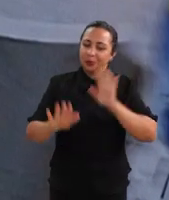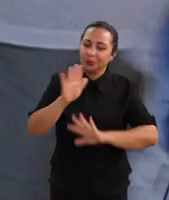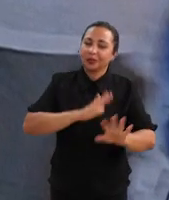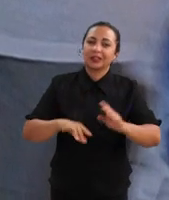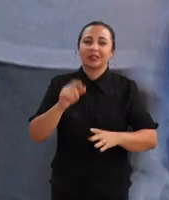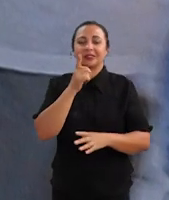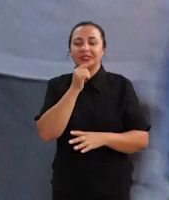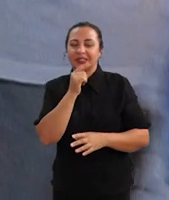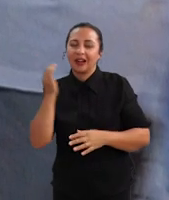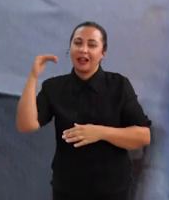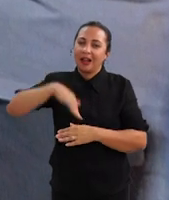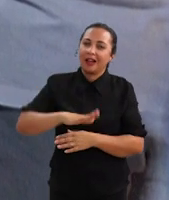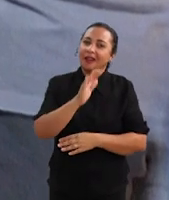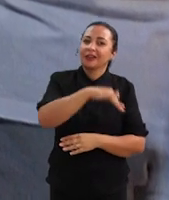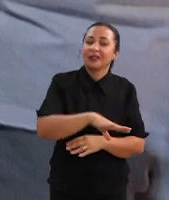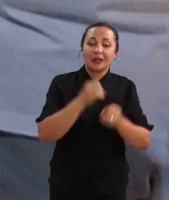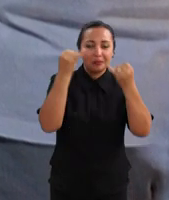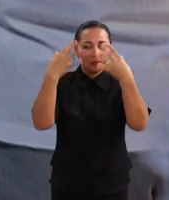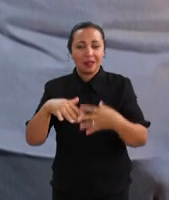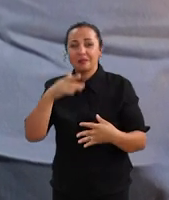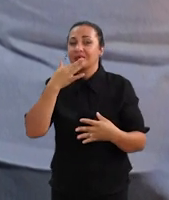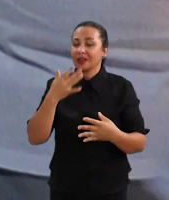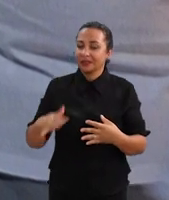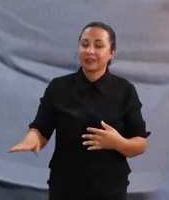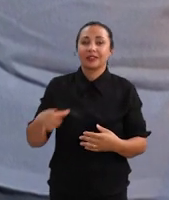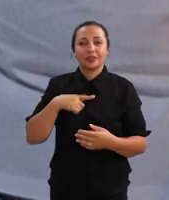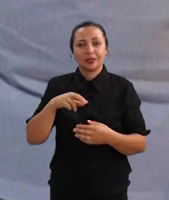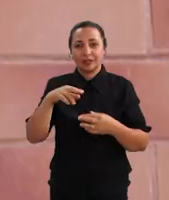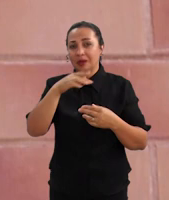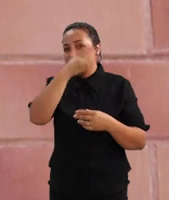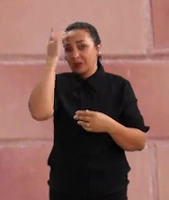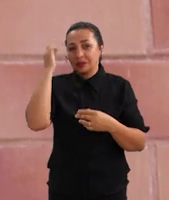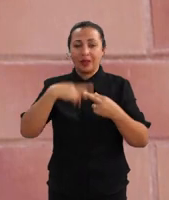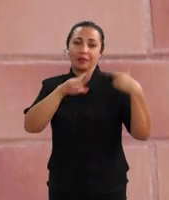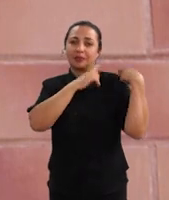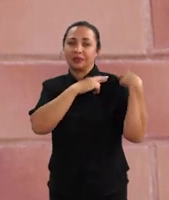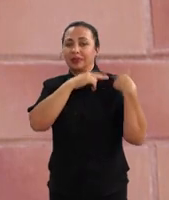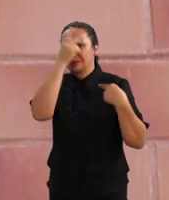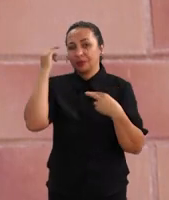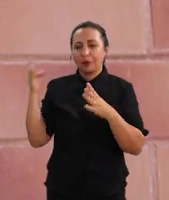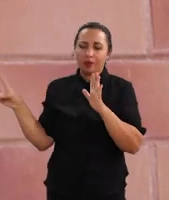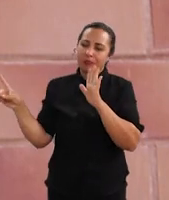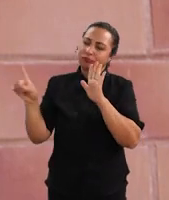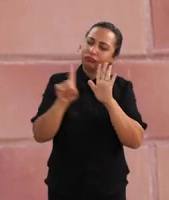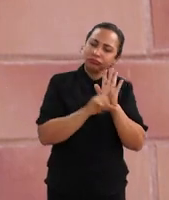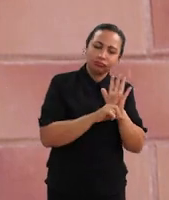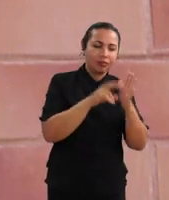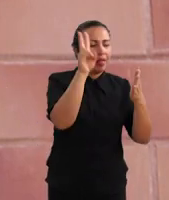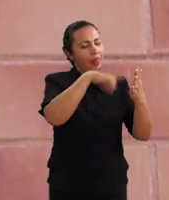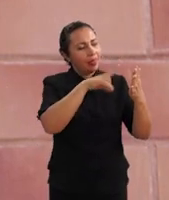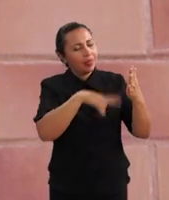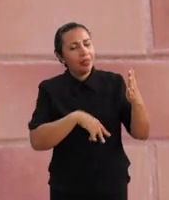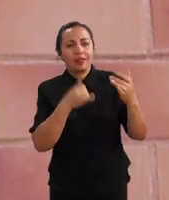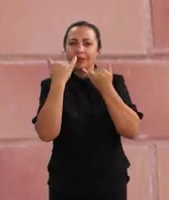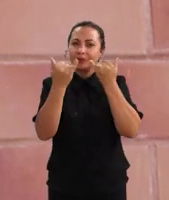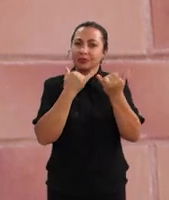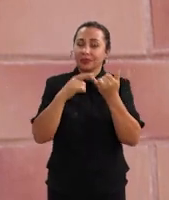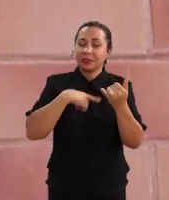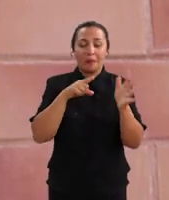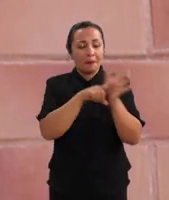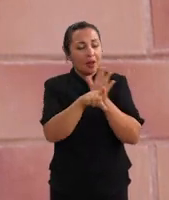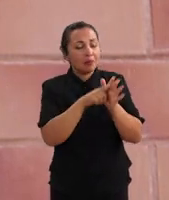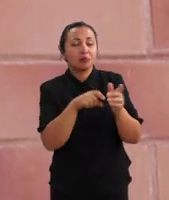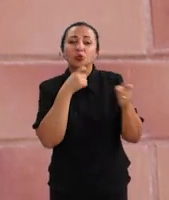explicava sobre as espécies para as crianças também, tinha uma pessoa que ficava responsável. As pessoas chegam, leem as informações, tiram